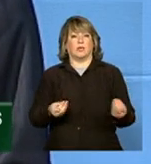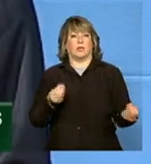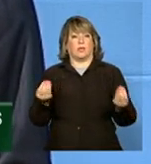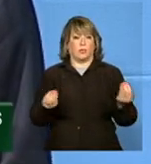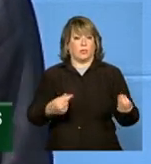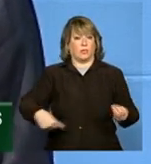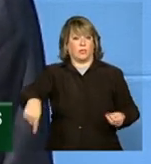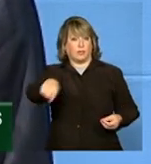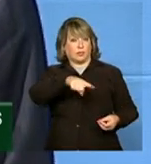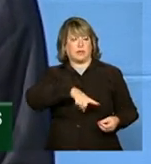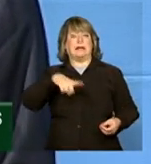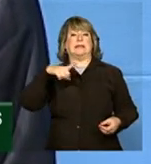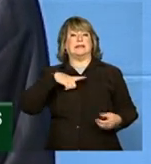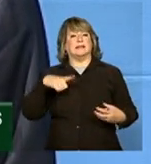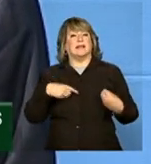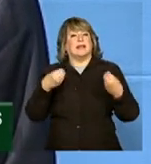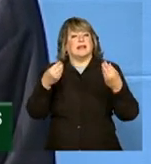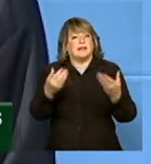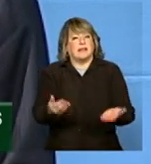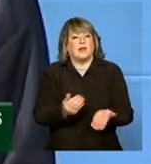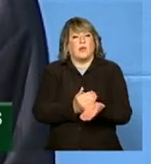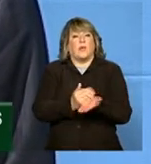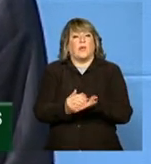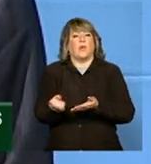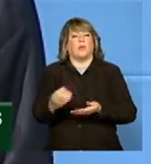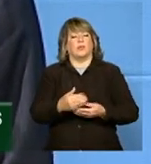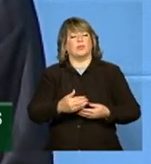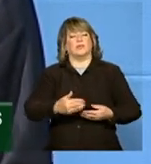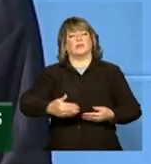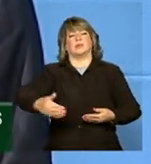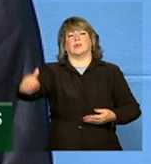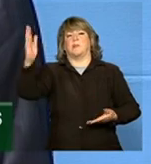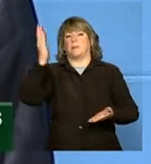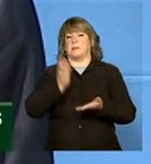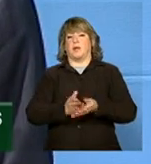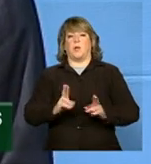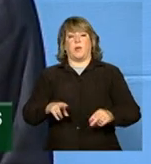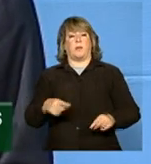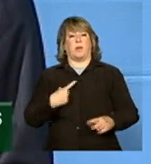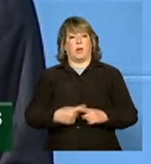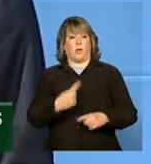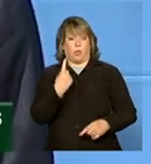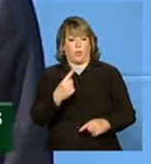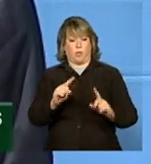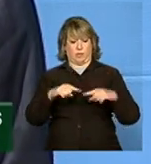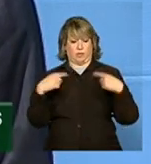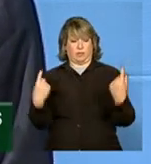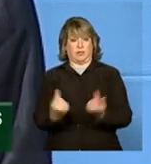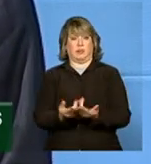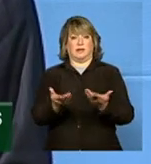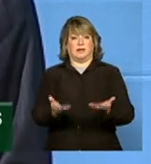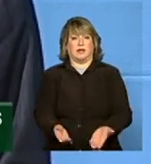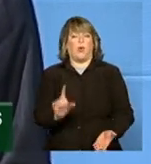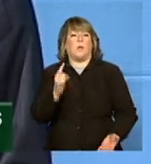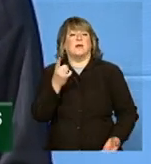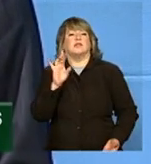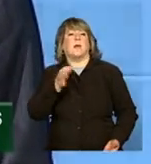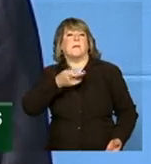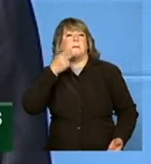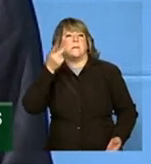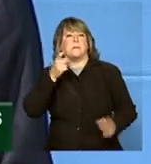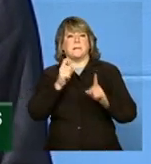traz em si a semente da ilimitação, pois basta um ato e às vezes uma só palavra